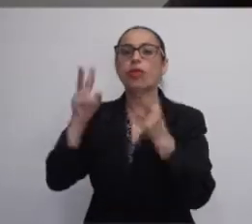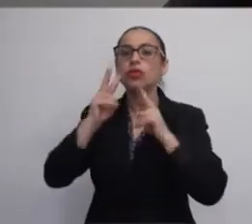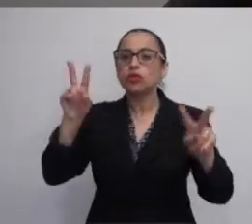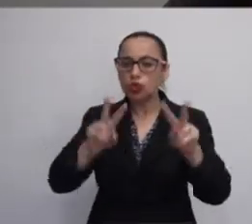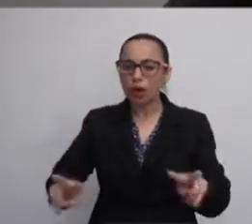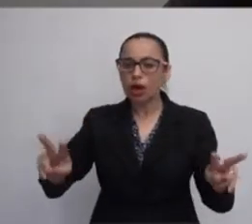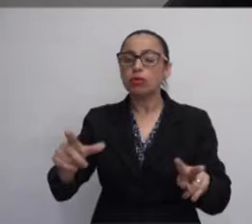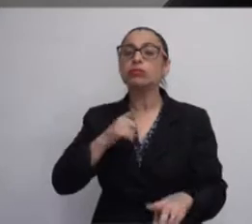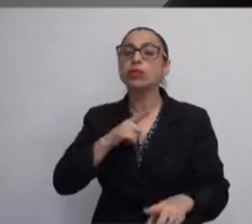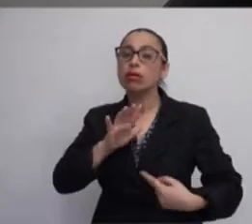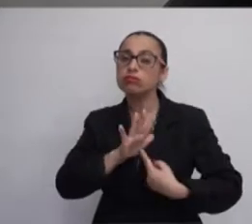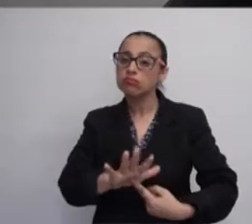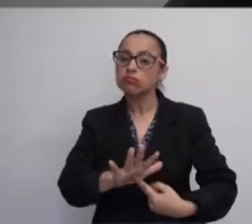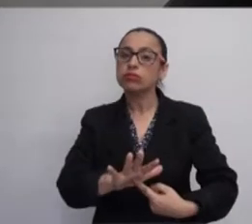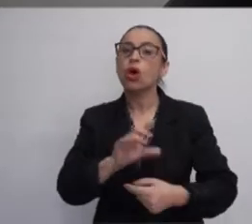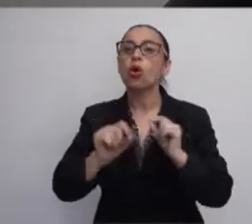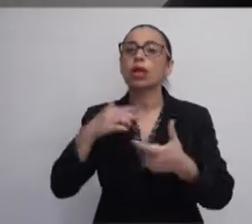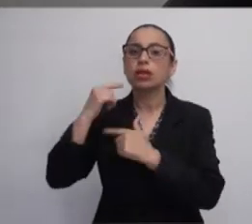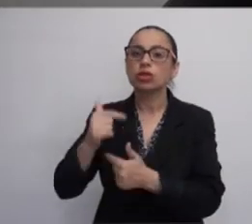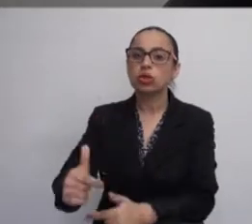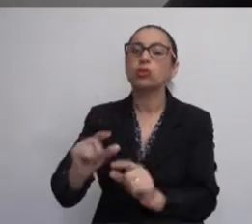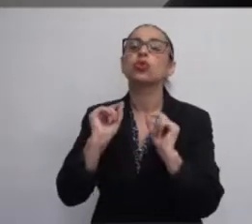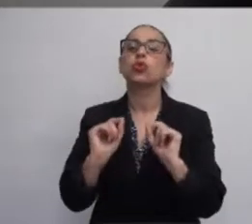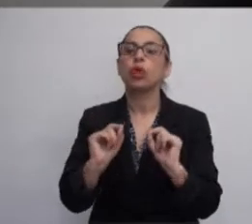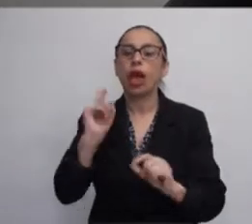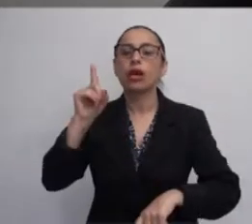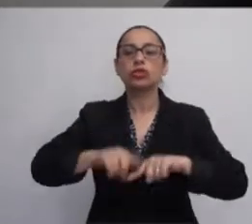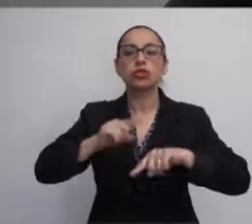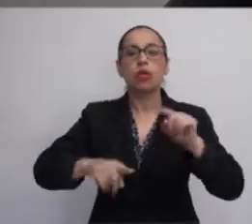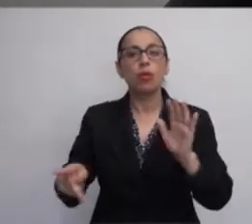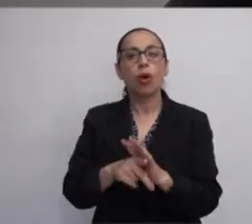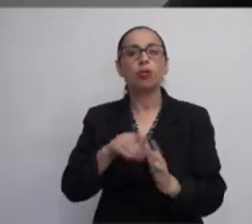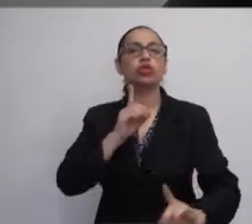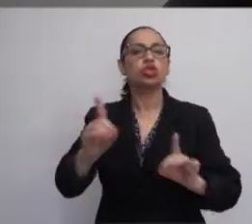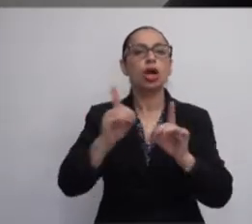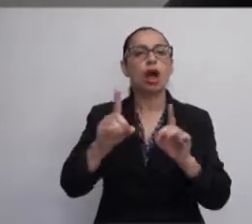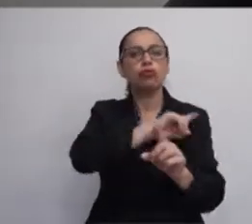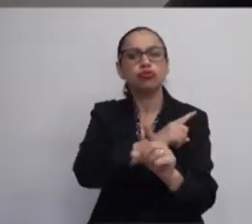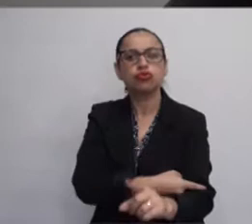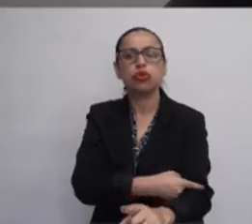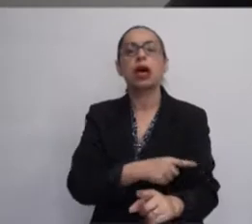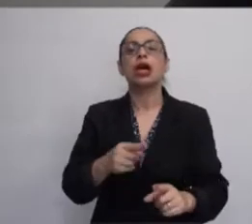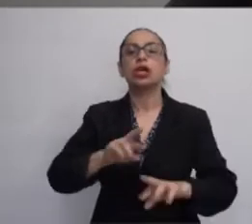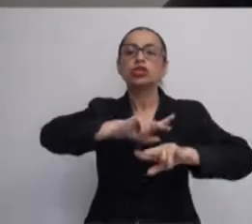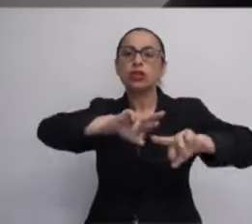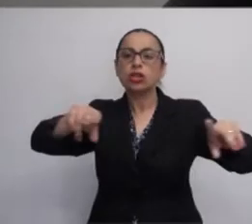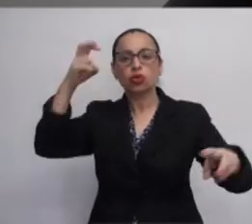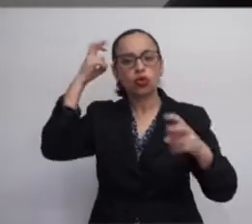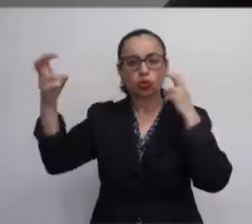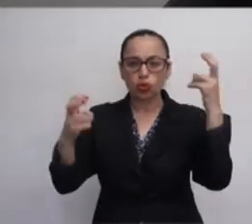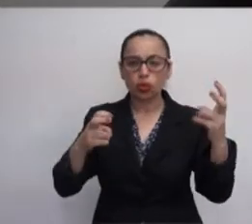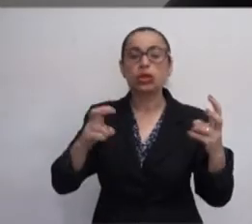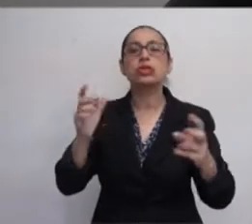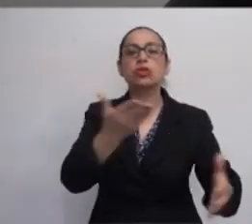tem-se revelado, tradicionalmente, um instrumento de diálogo vigoroso entre as diferentes culturas que